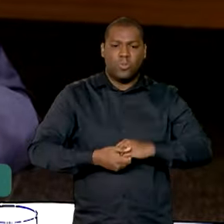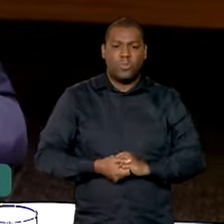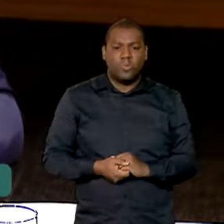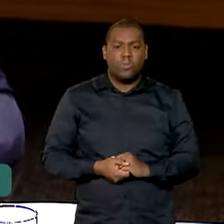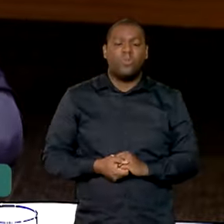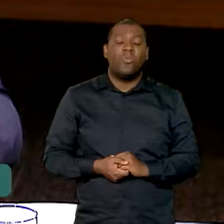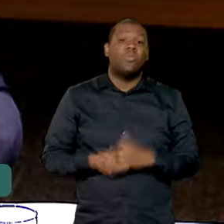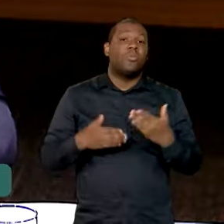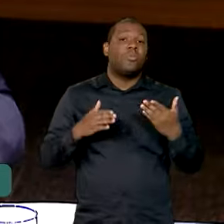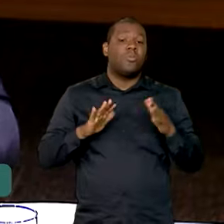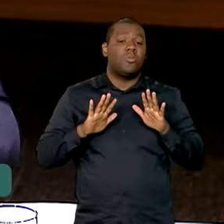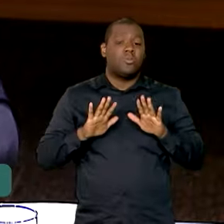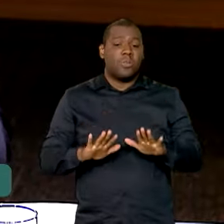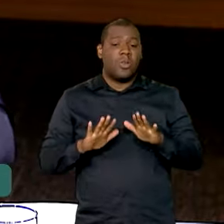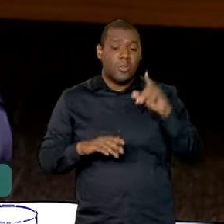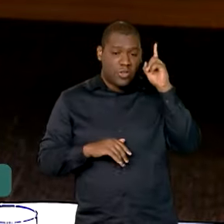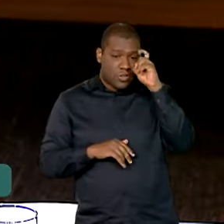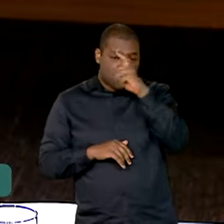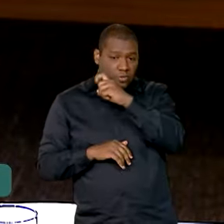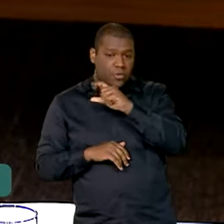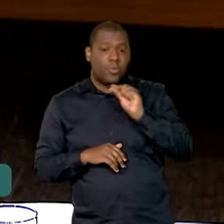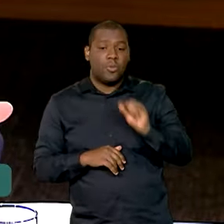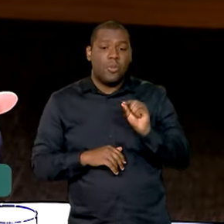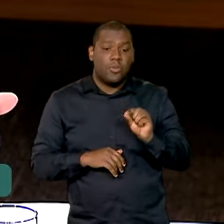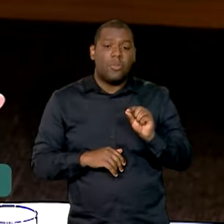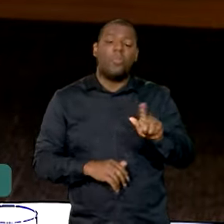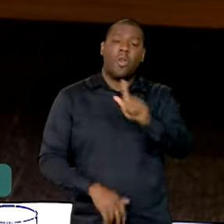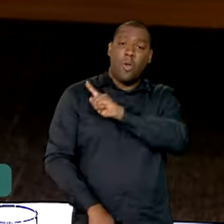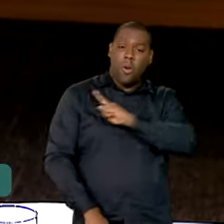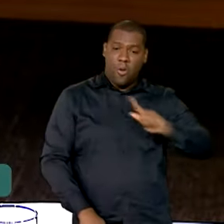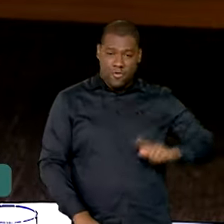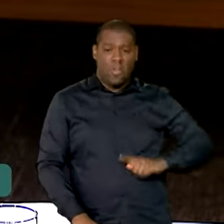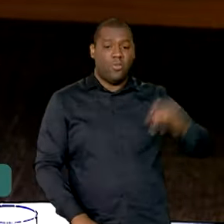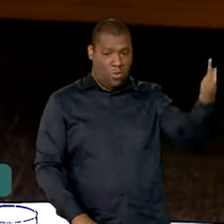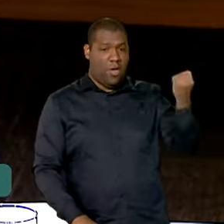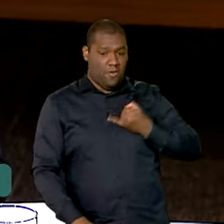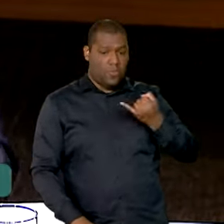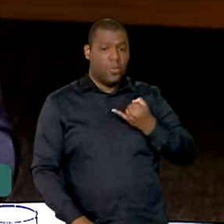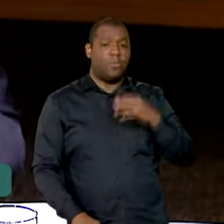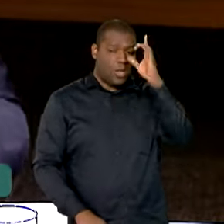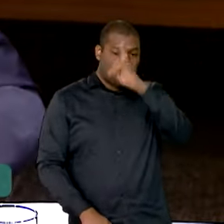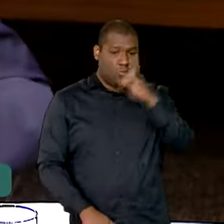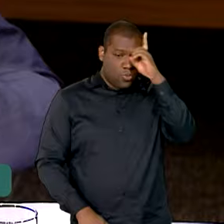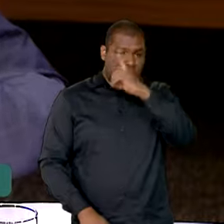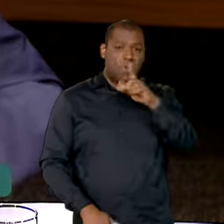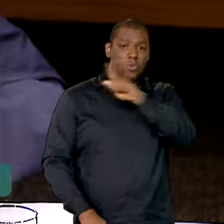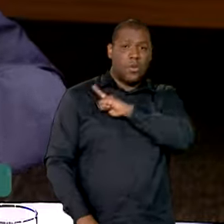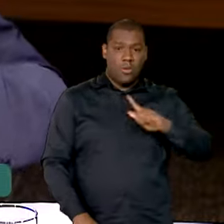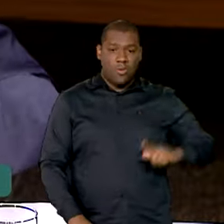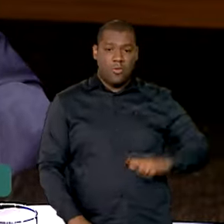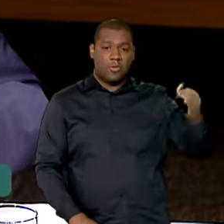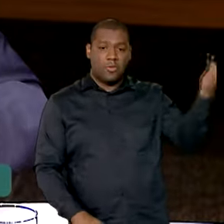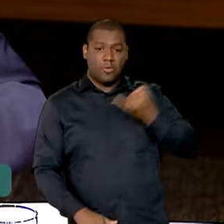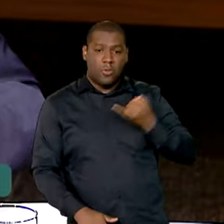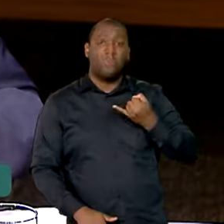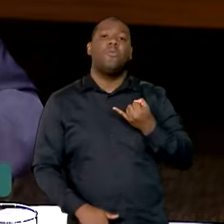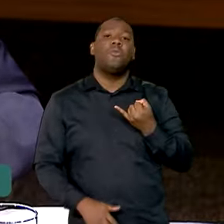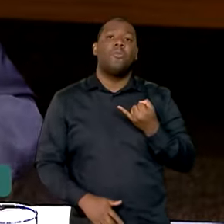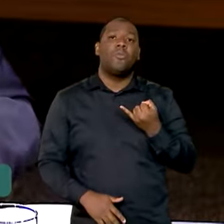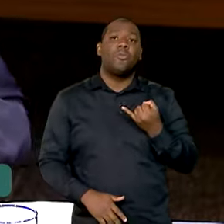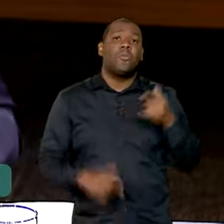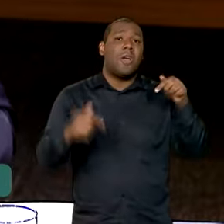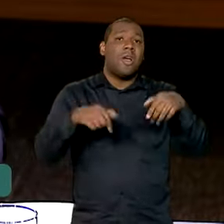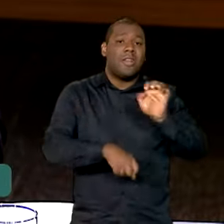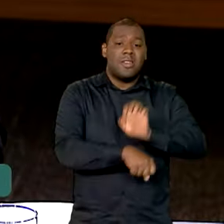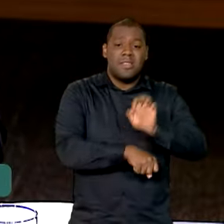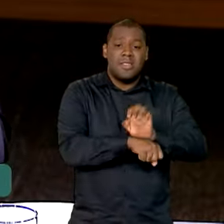é que nenhum prefeito, e o governador disse com todas as letras no último domingo, ainda não tem noção, sabe,